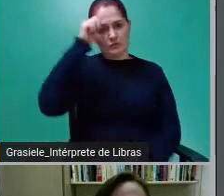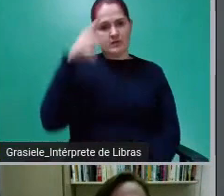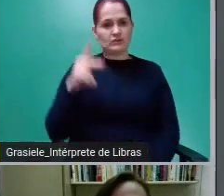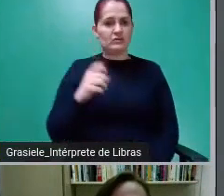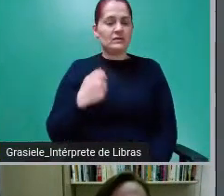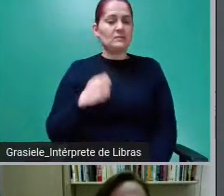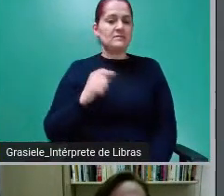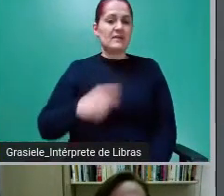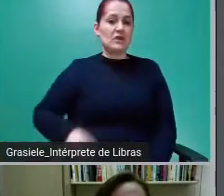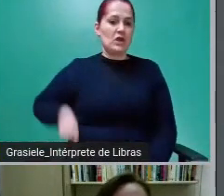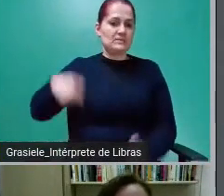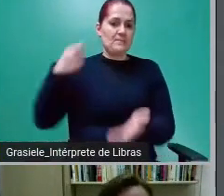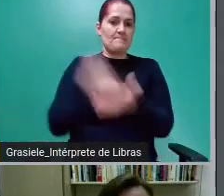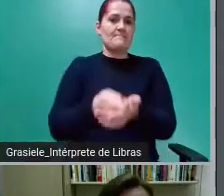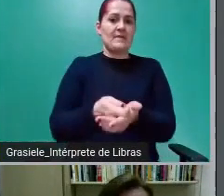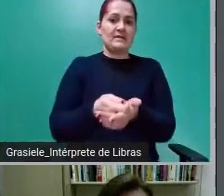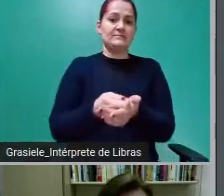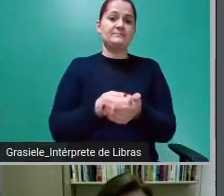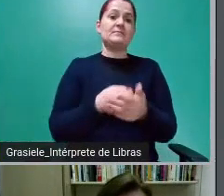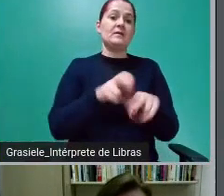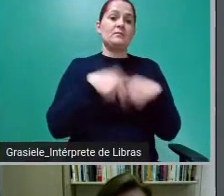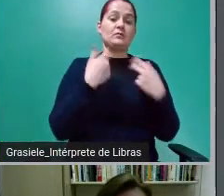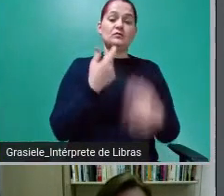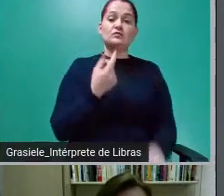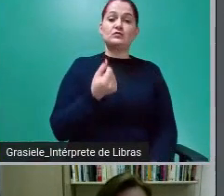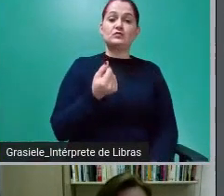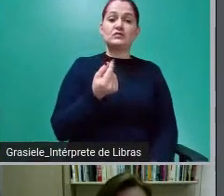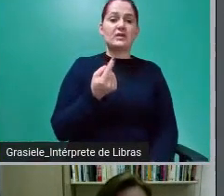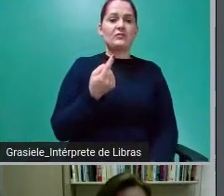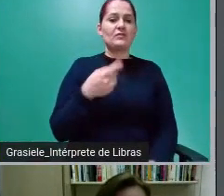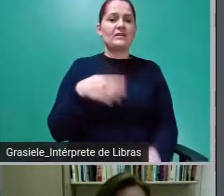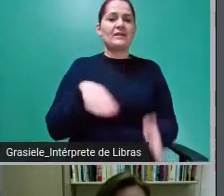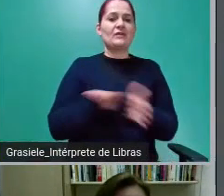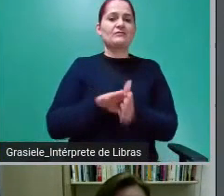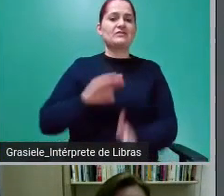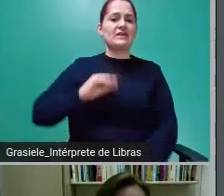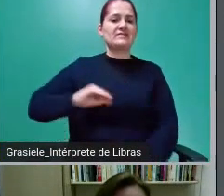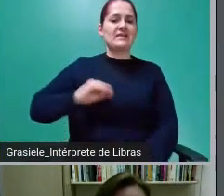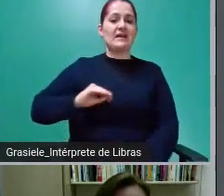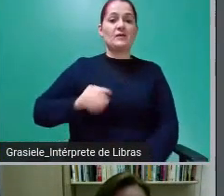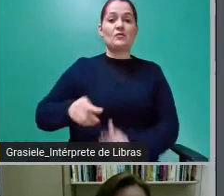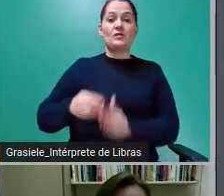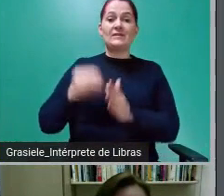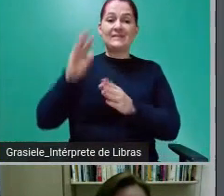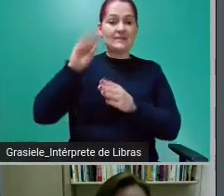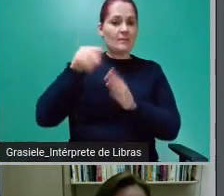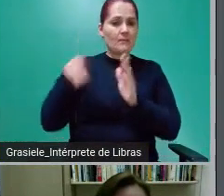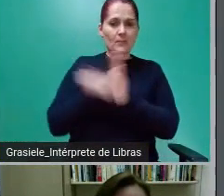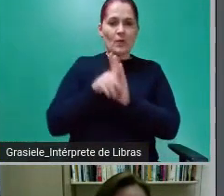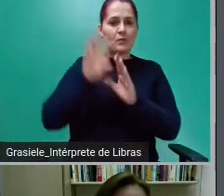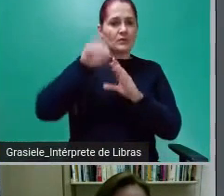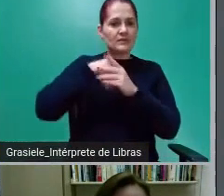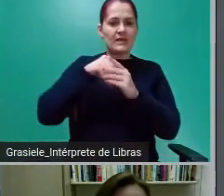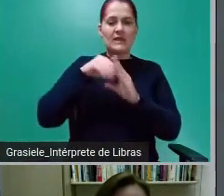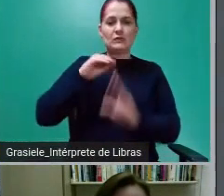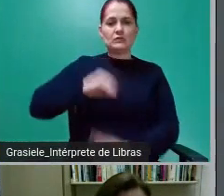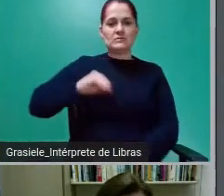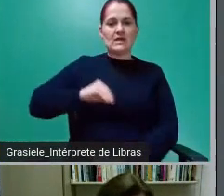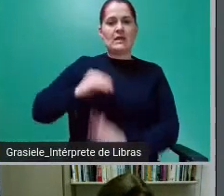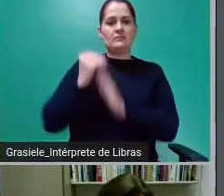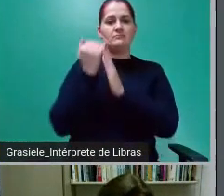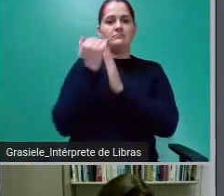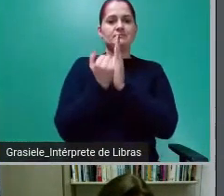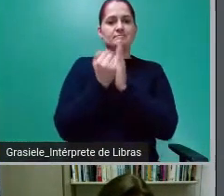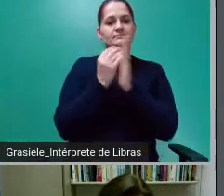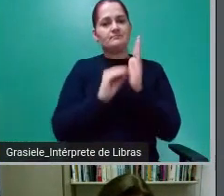O dinheiro nem chega no bolso daquele que pegou aquele empréstimo,